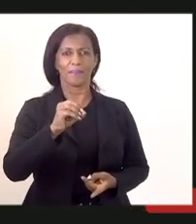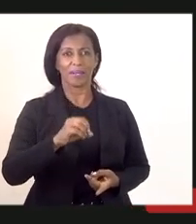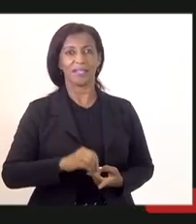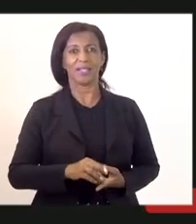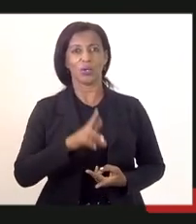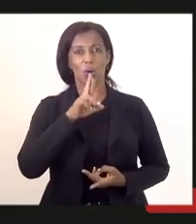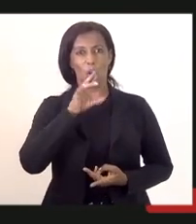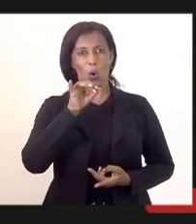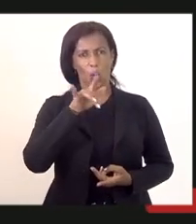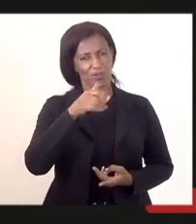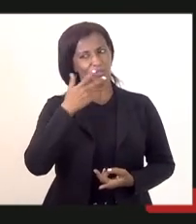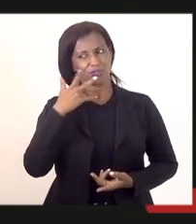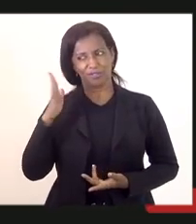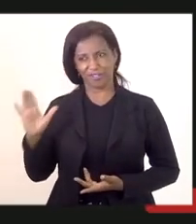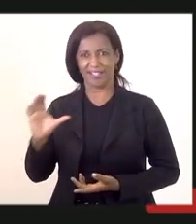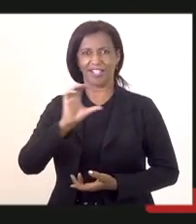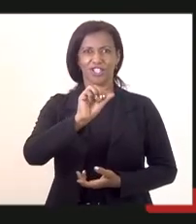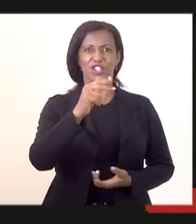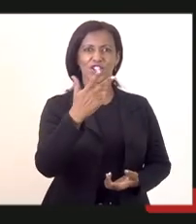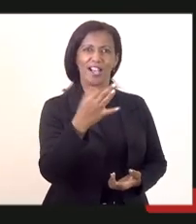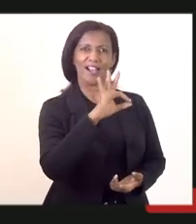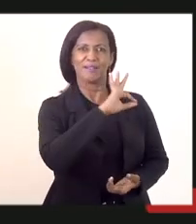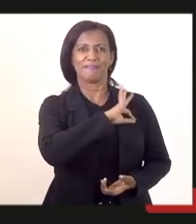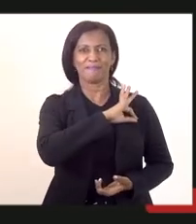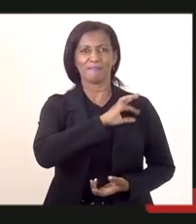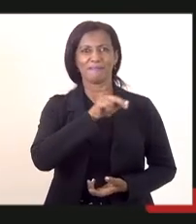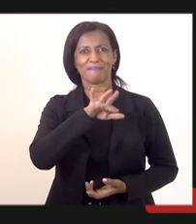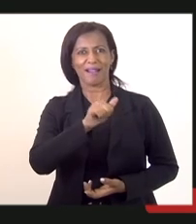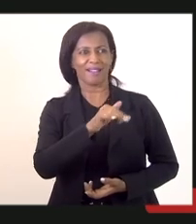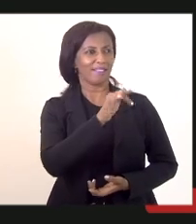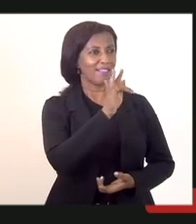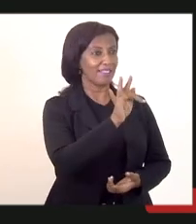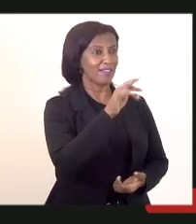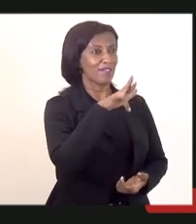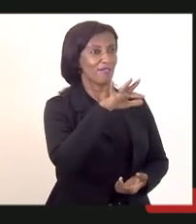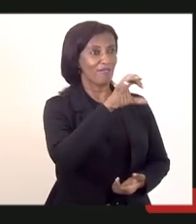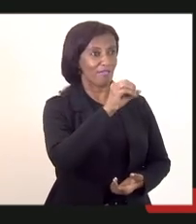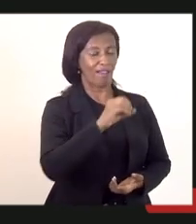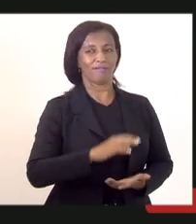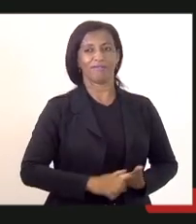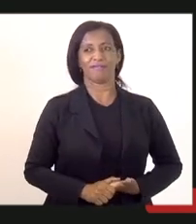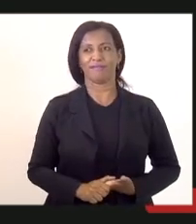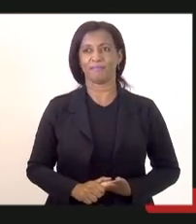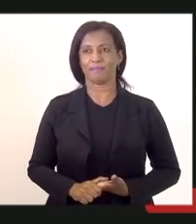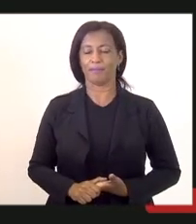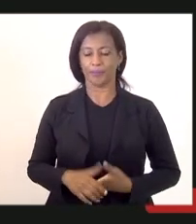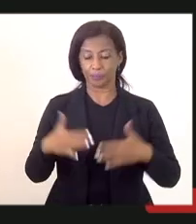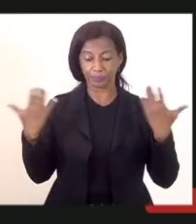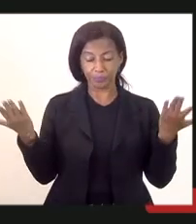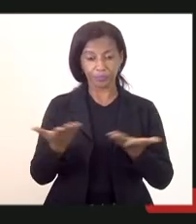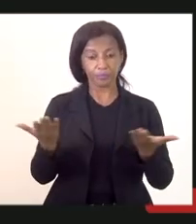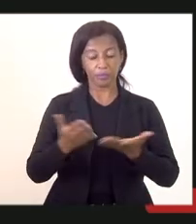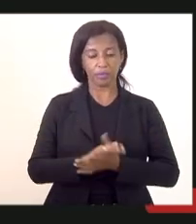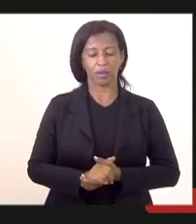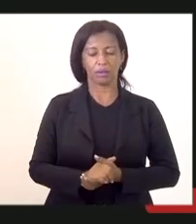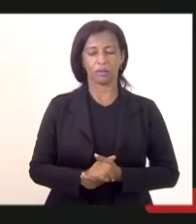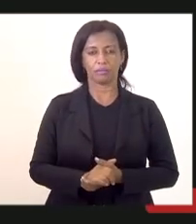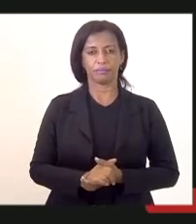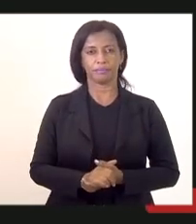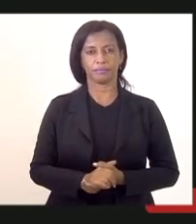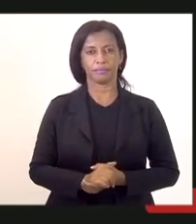falei, ao Charles, meu companheiro, Marta Rocha e o Flávio Serafim. Eu hoje venho